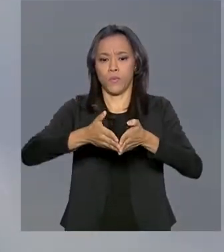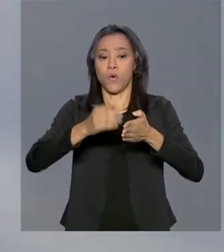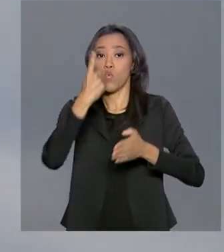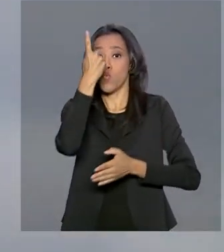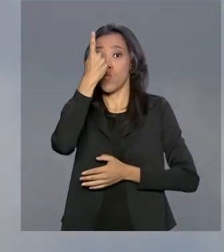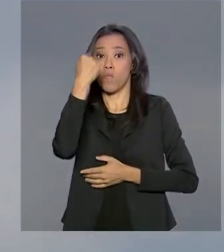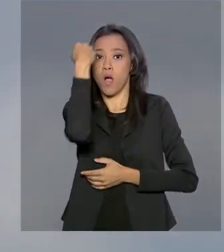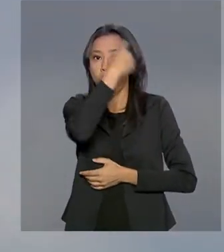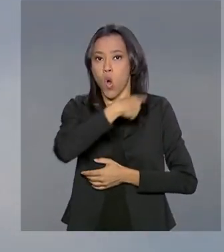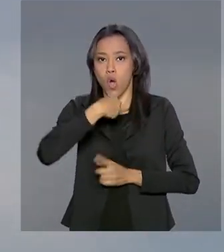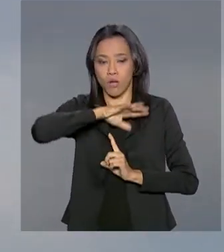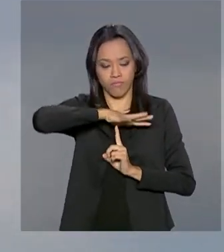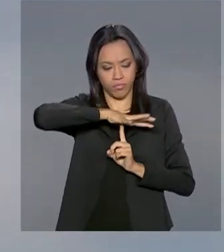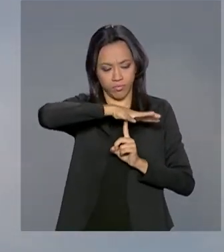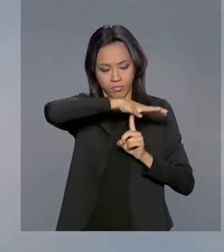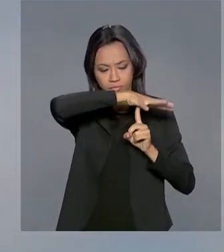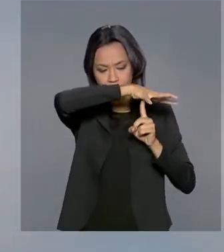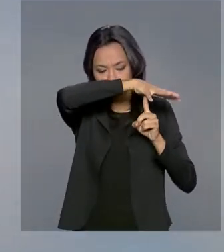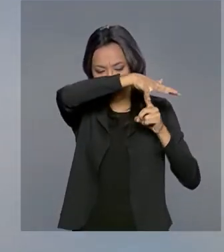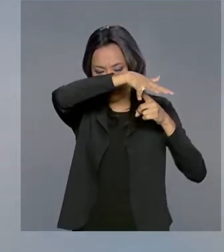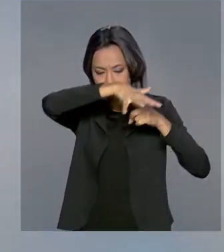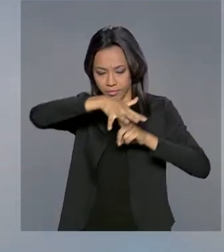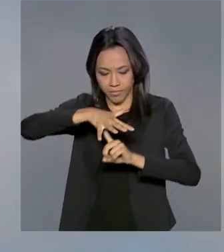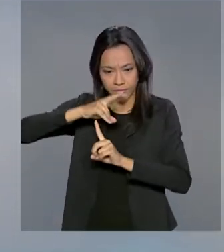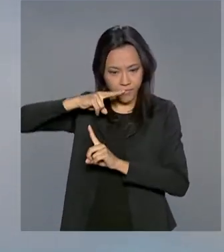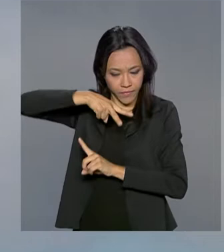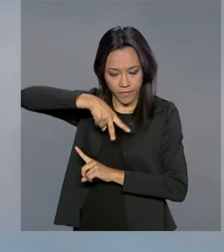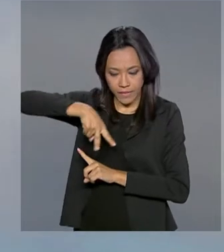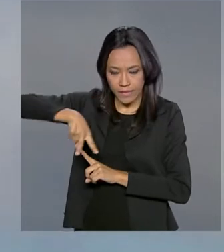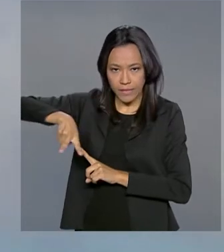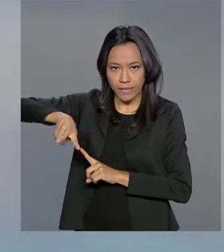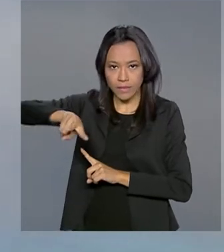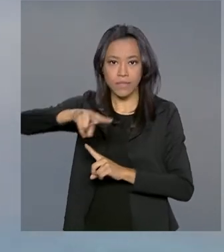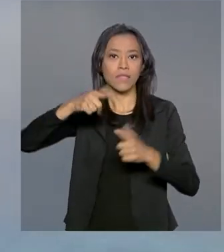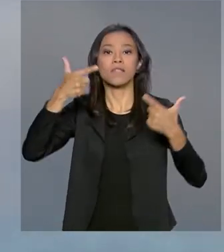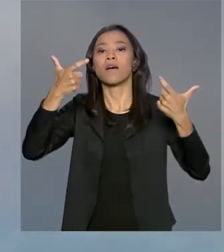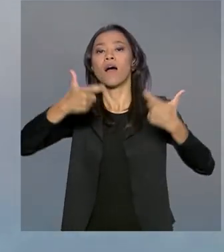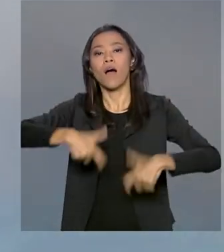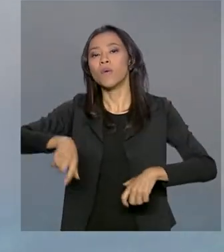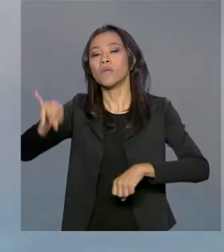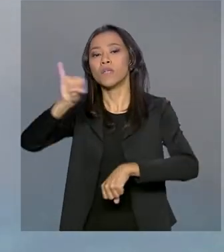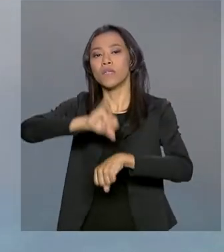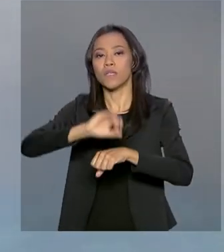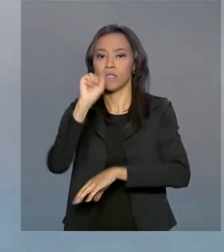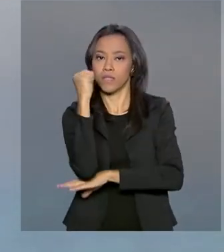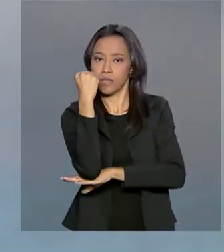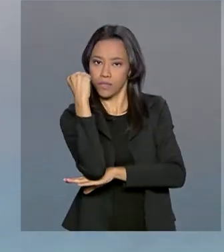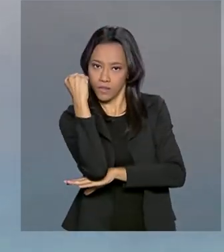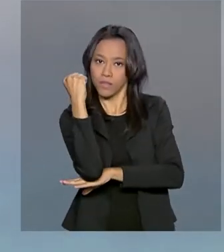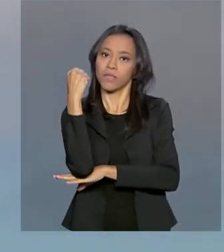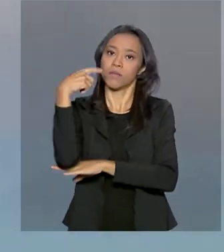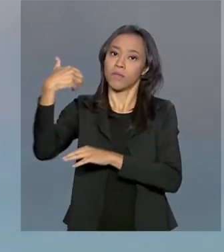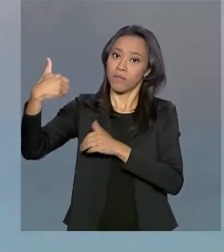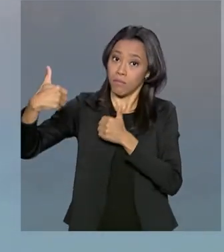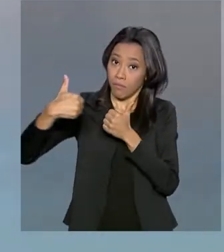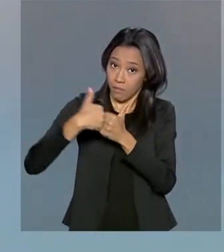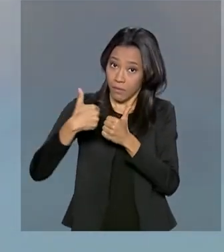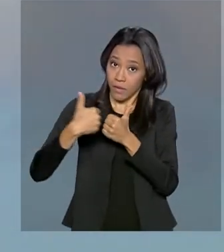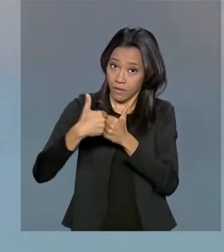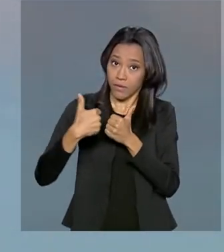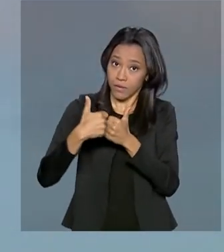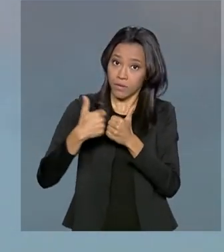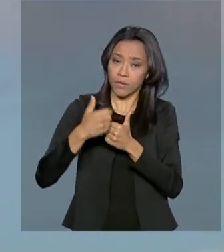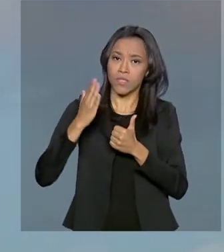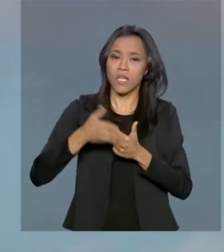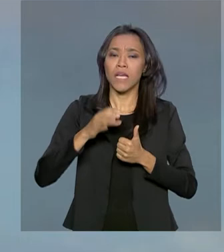hora o trecho compreendido entre a Praia da Coroa do Meio, em Aracaju, e a Praia do Viral, já no limite com o município sergipano